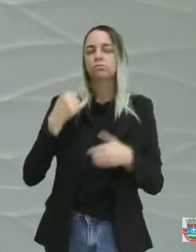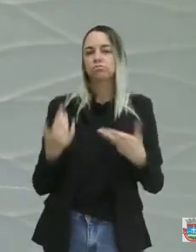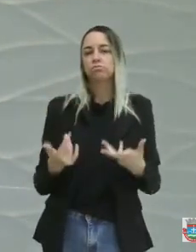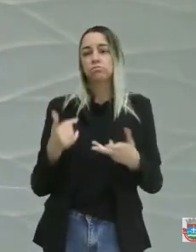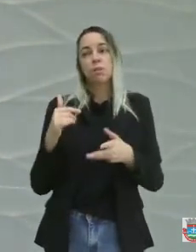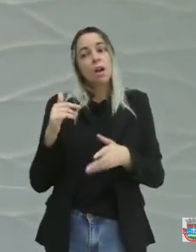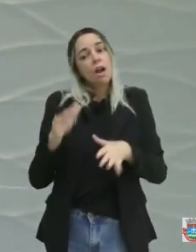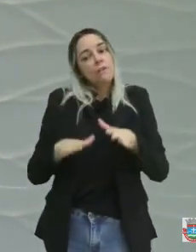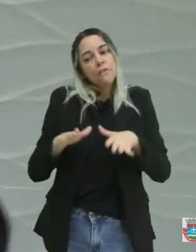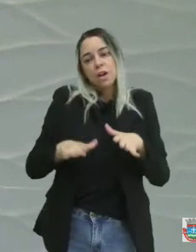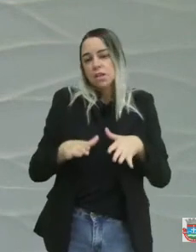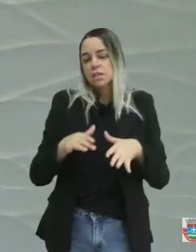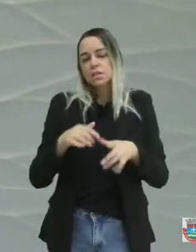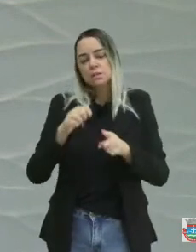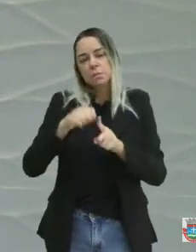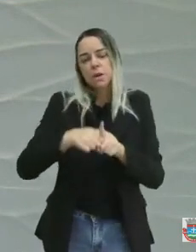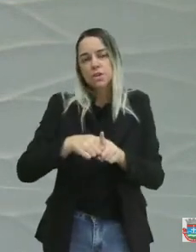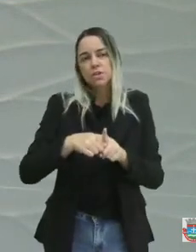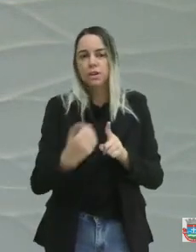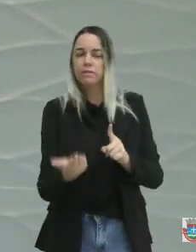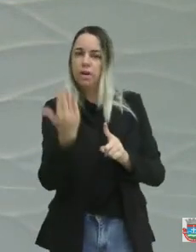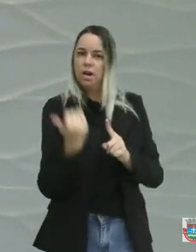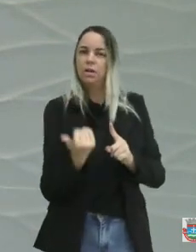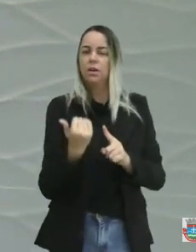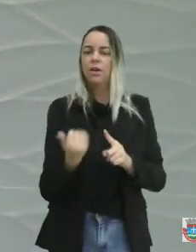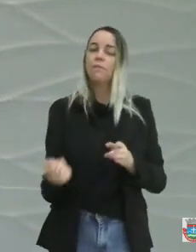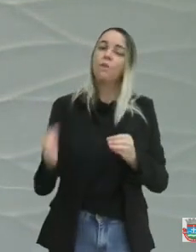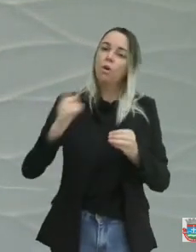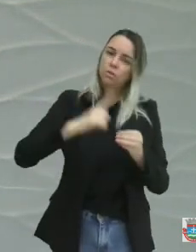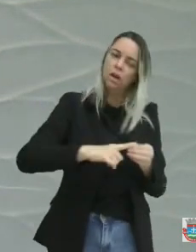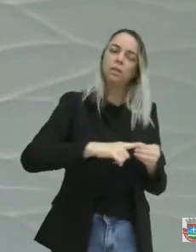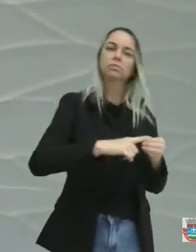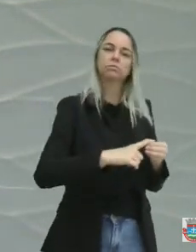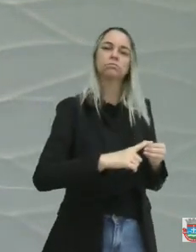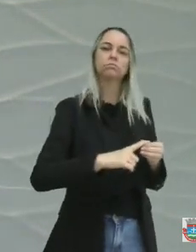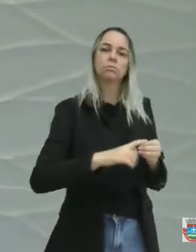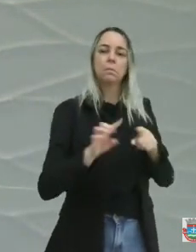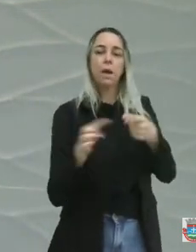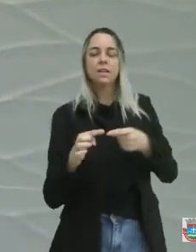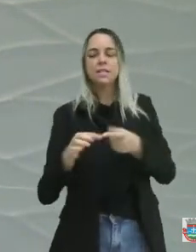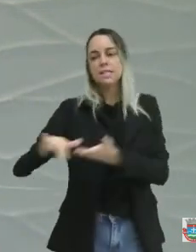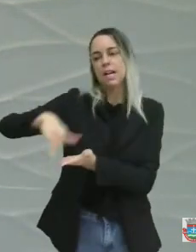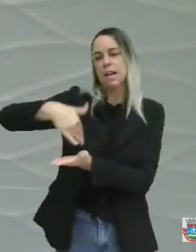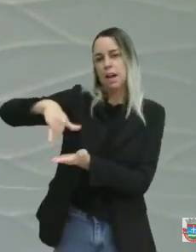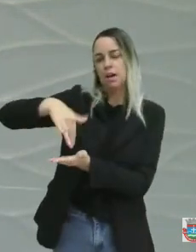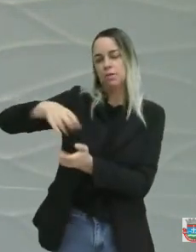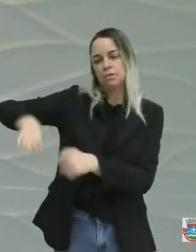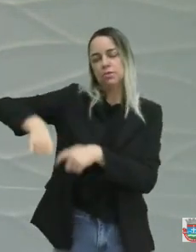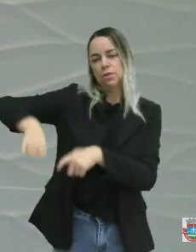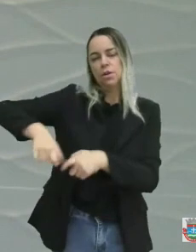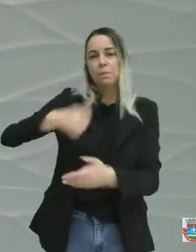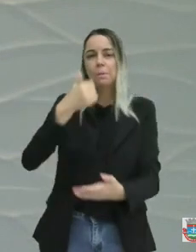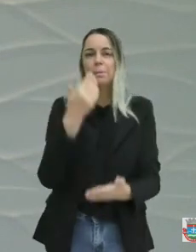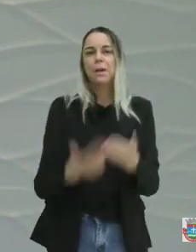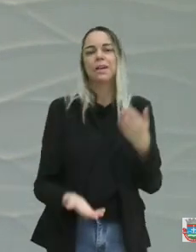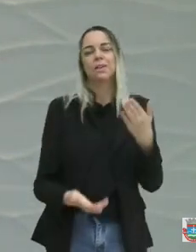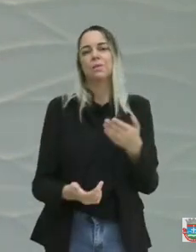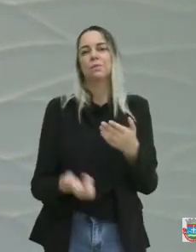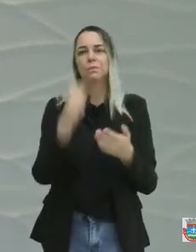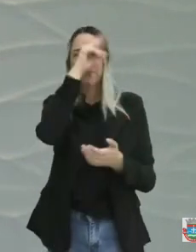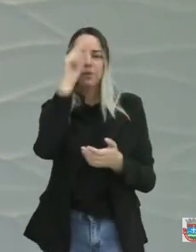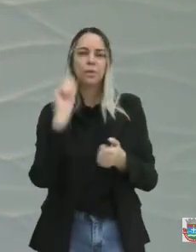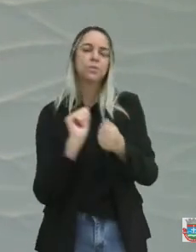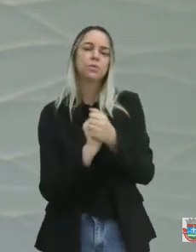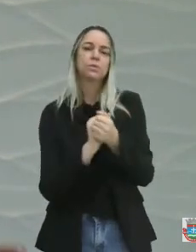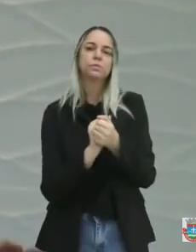vem volte a funcionar a água do Exército. Mas que o secretário de Agricultura junto com o prefeito perdeu por conta de um ofício que não mandaram.